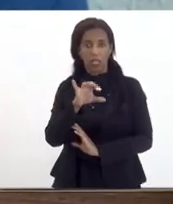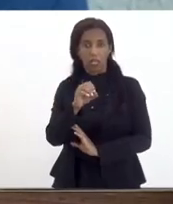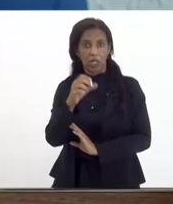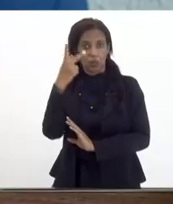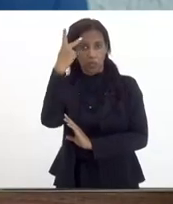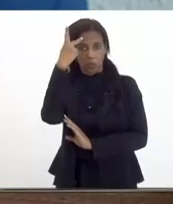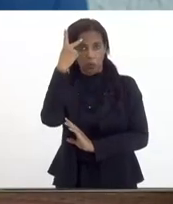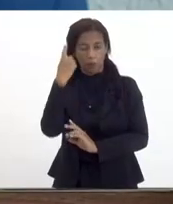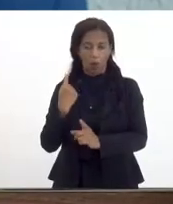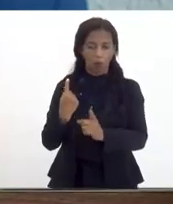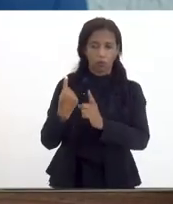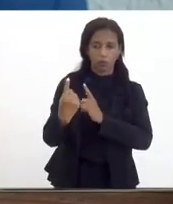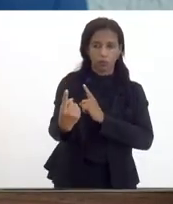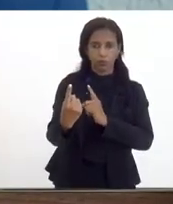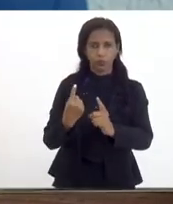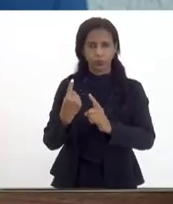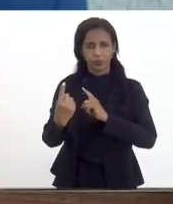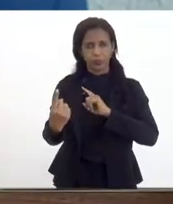São Paulo